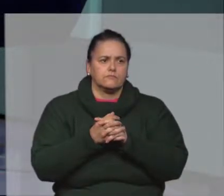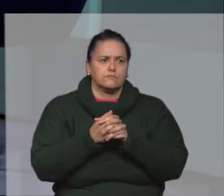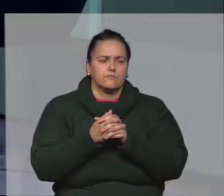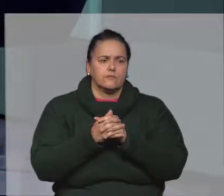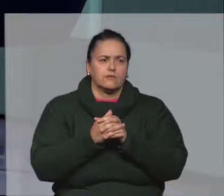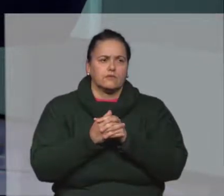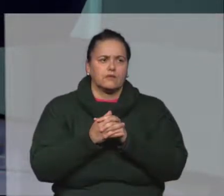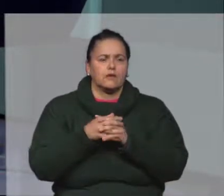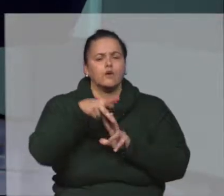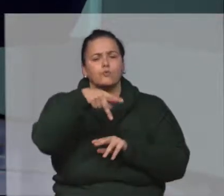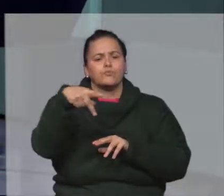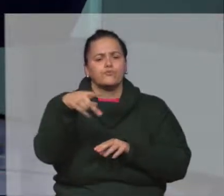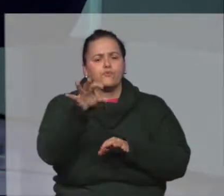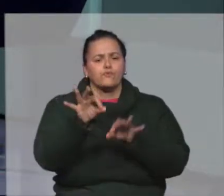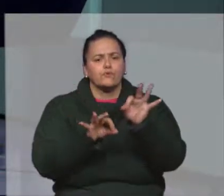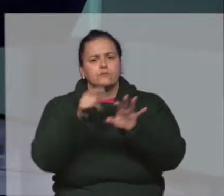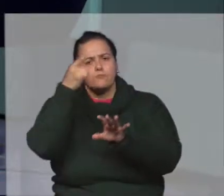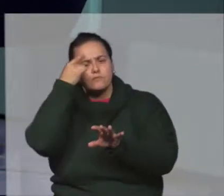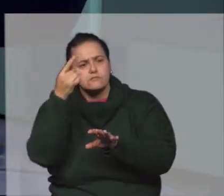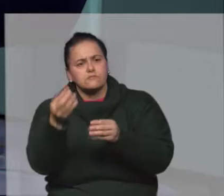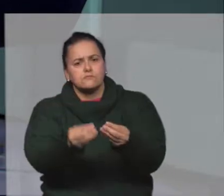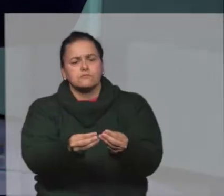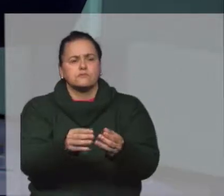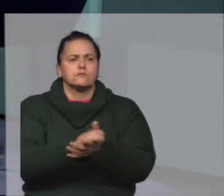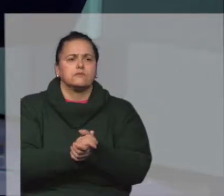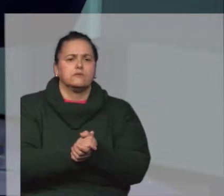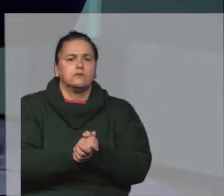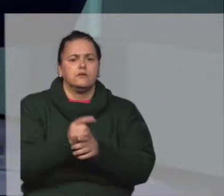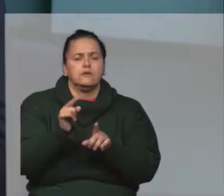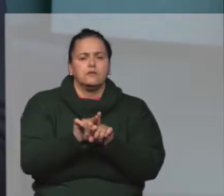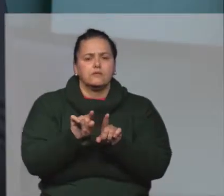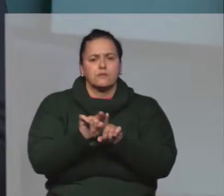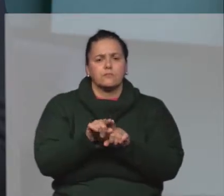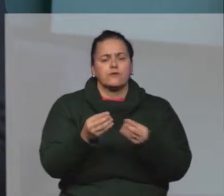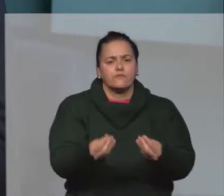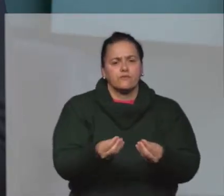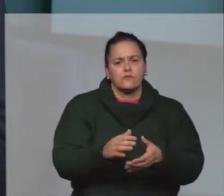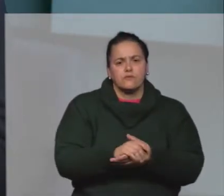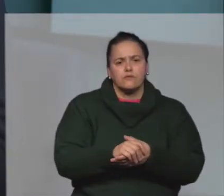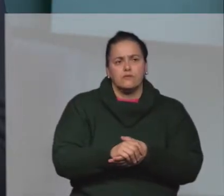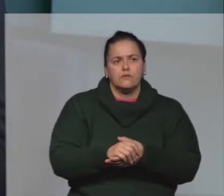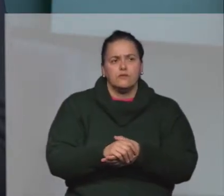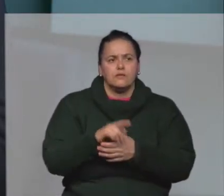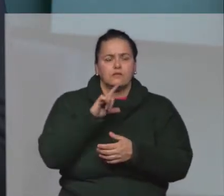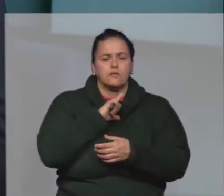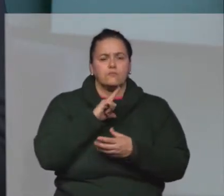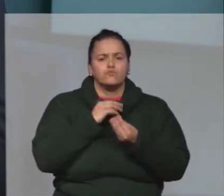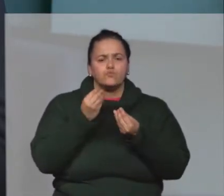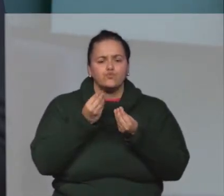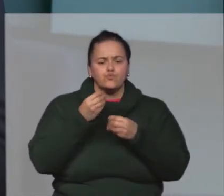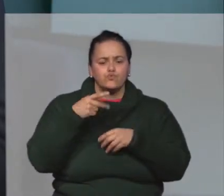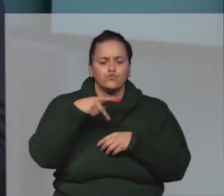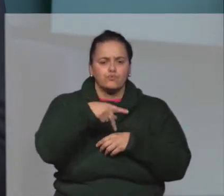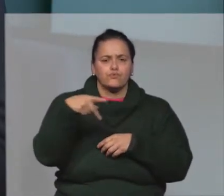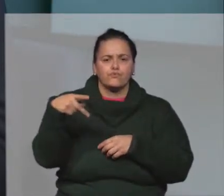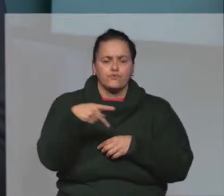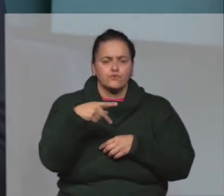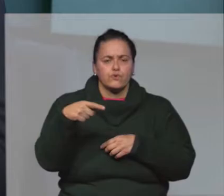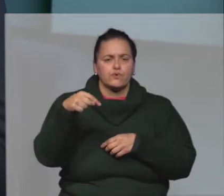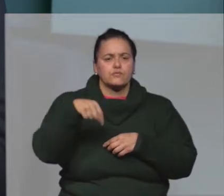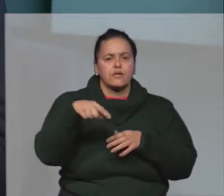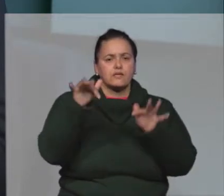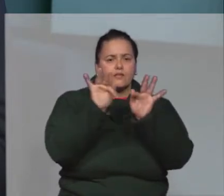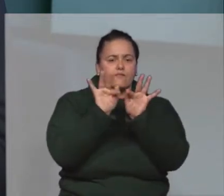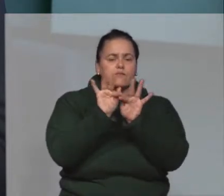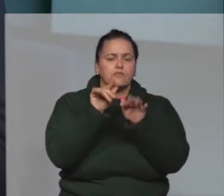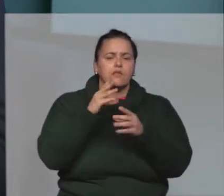E o corpo docente, ele foi montado também pensando nisso? O corpo docente também foi montado pensando nisso. Teremos muitos professores da casa,